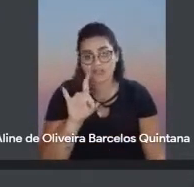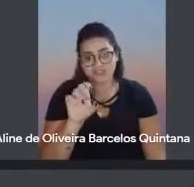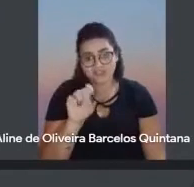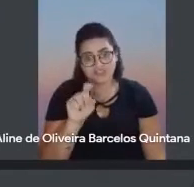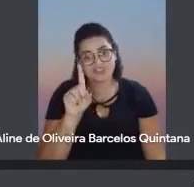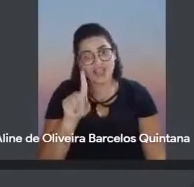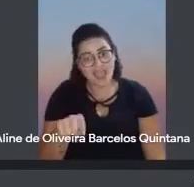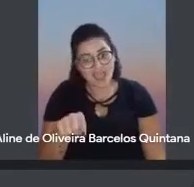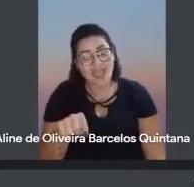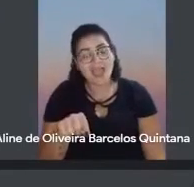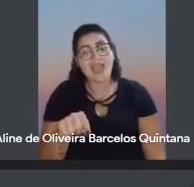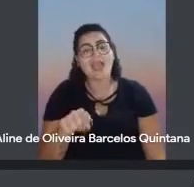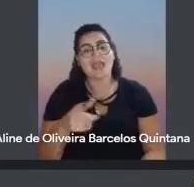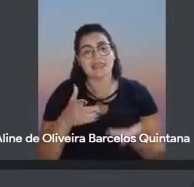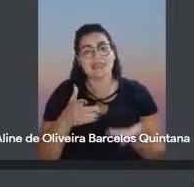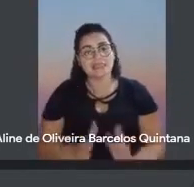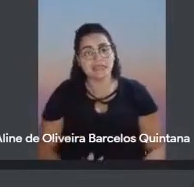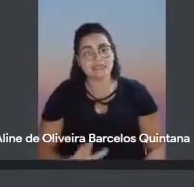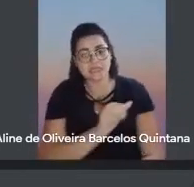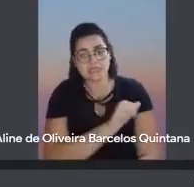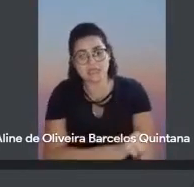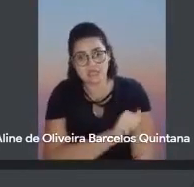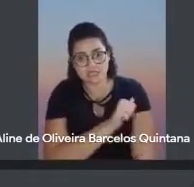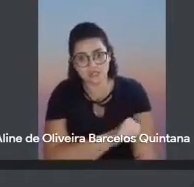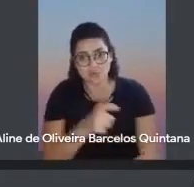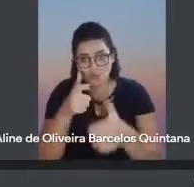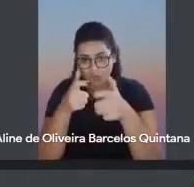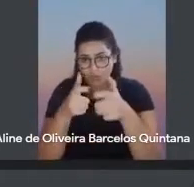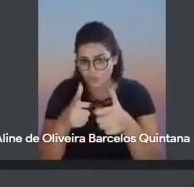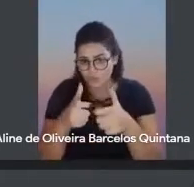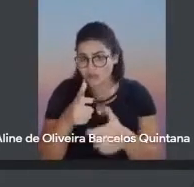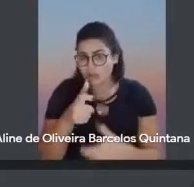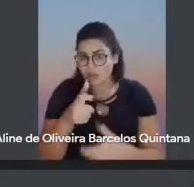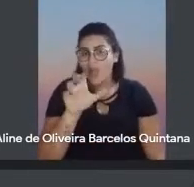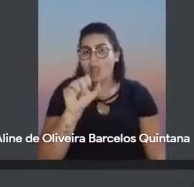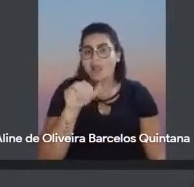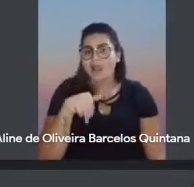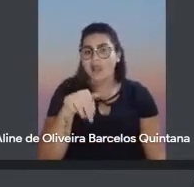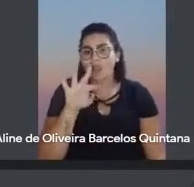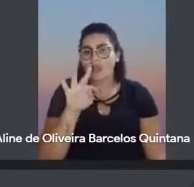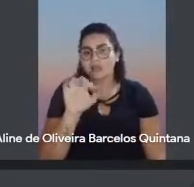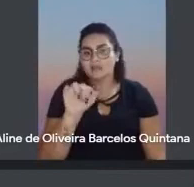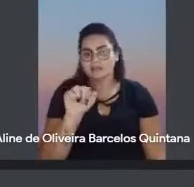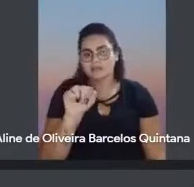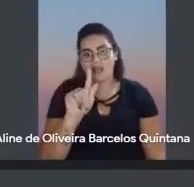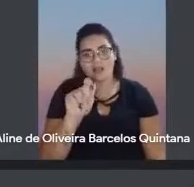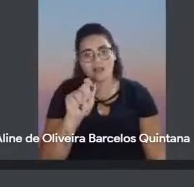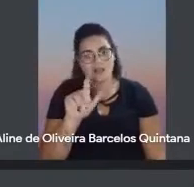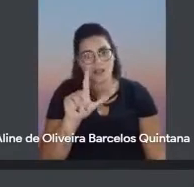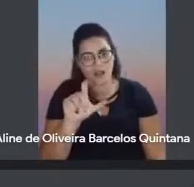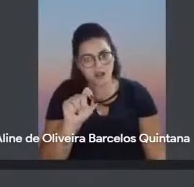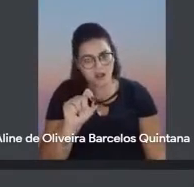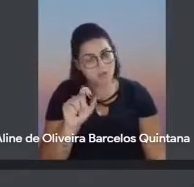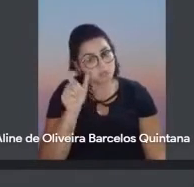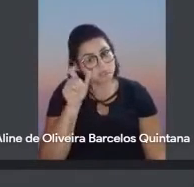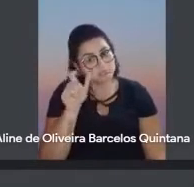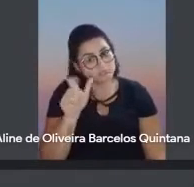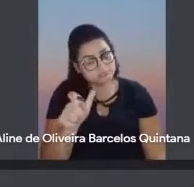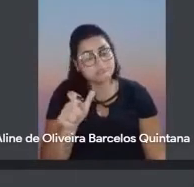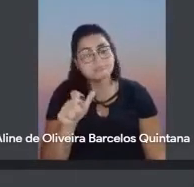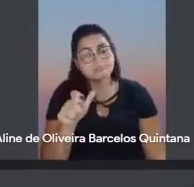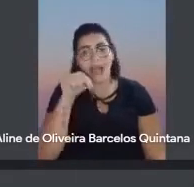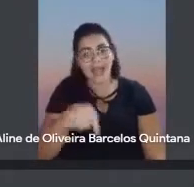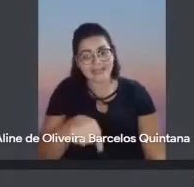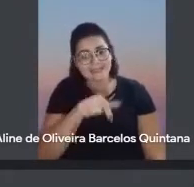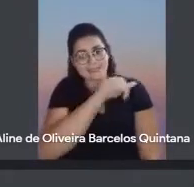Ele nasce em Cantagalo, no Rio de Janeiro, e a gente sempre achou importante, né? Levar esse autor aqui no nosso